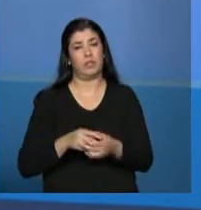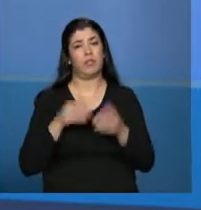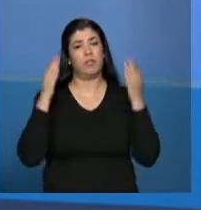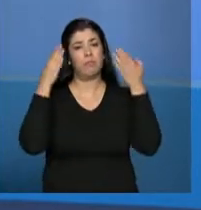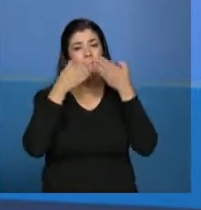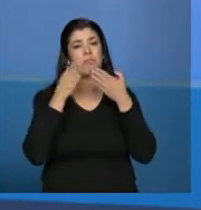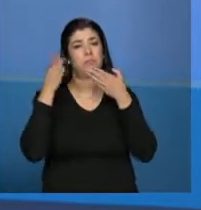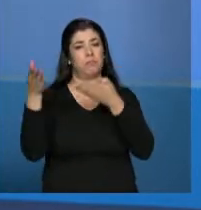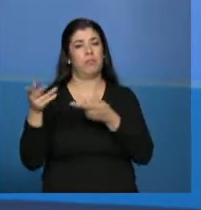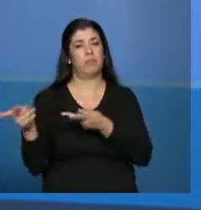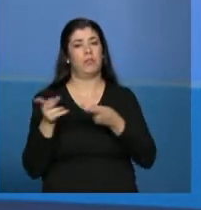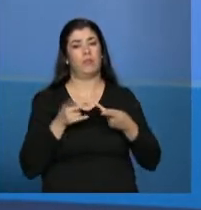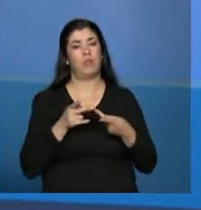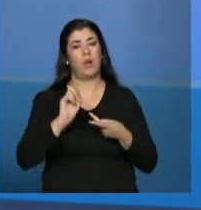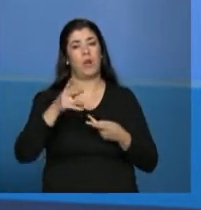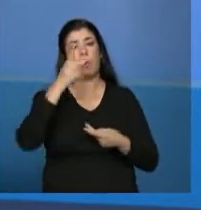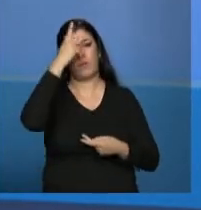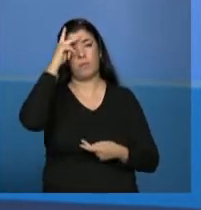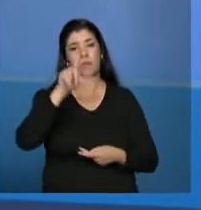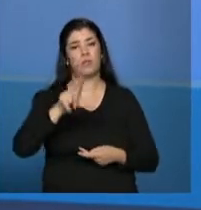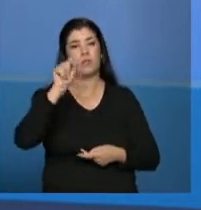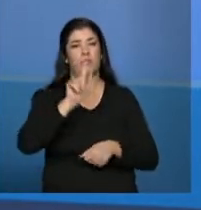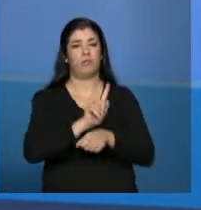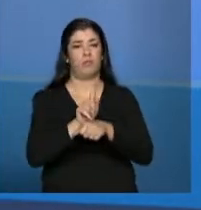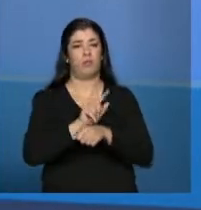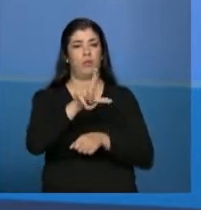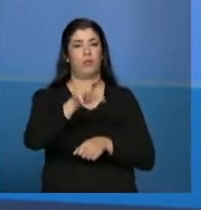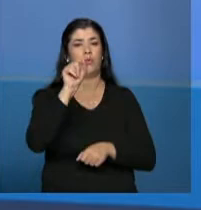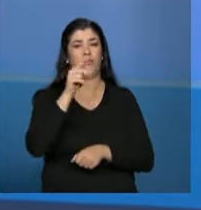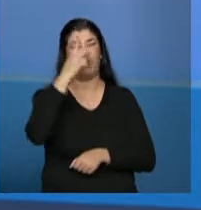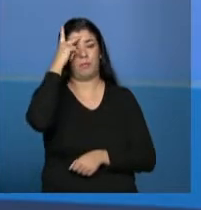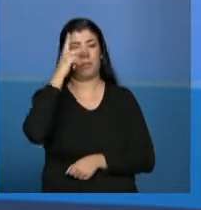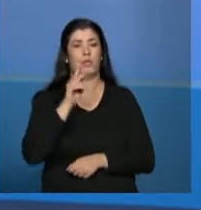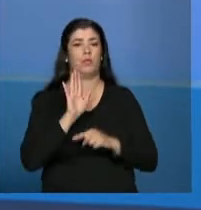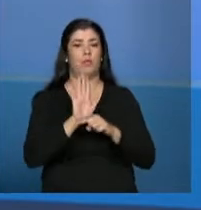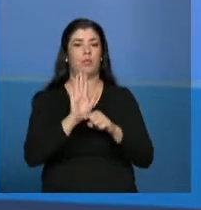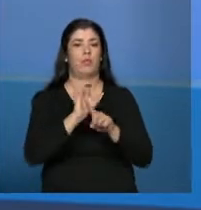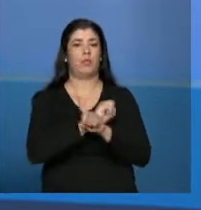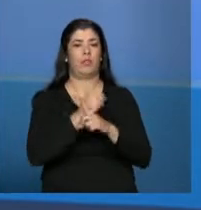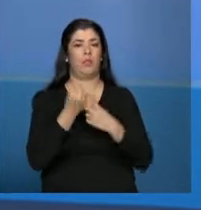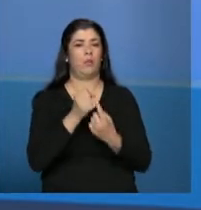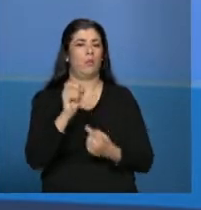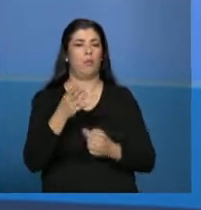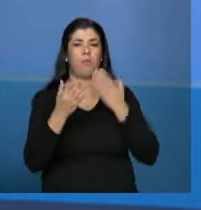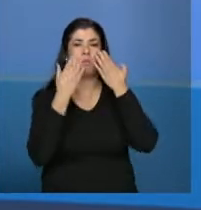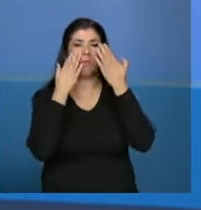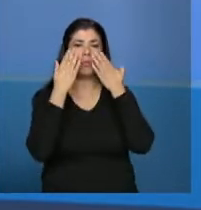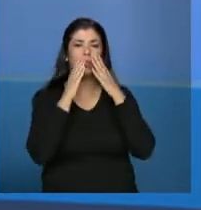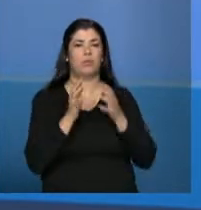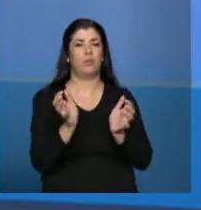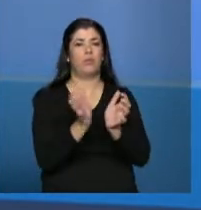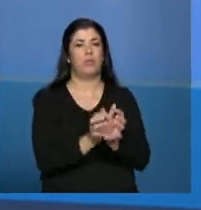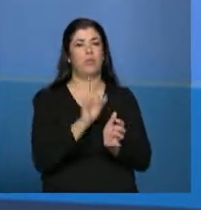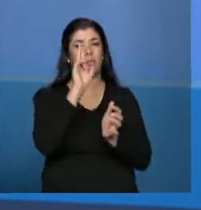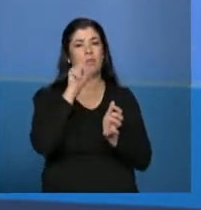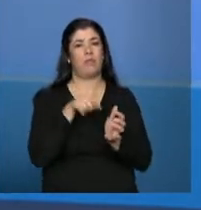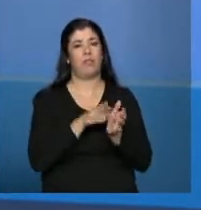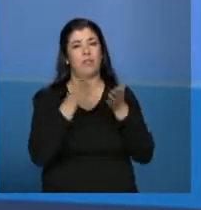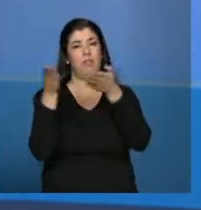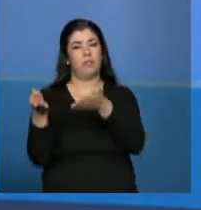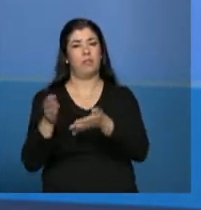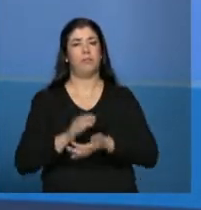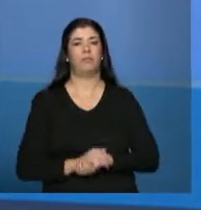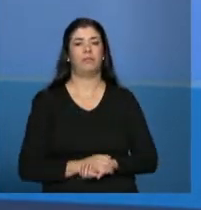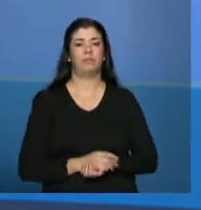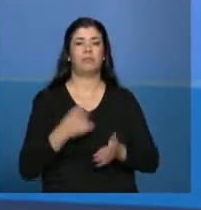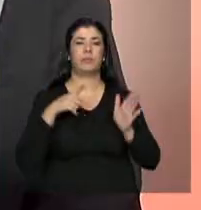isso, ou quem o gestor designar para fazer essa visita. Um assistente social, um psicólogo, a equipe de referência que ele tem. Miriam,